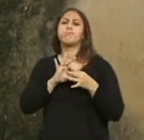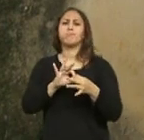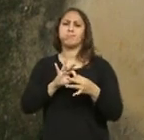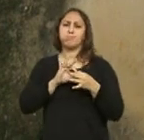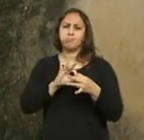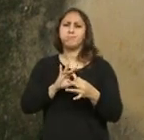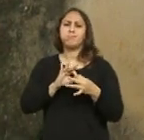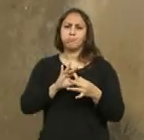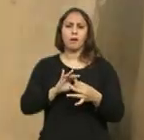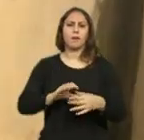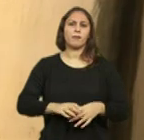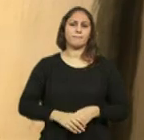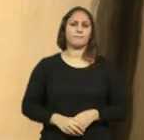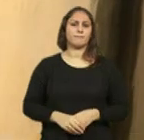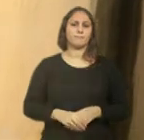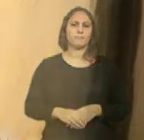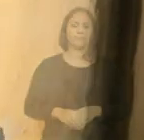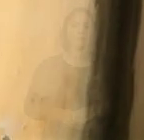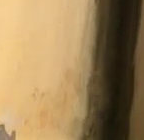proximidade tão forte.